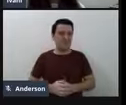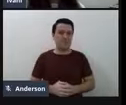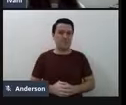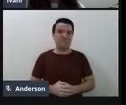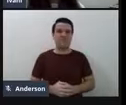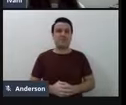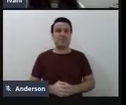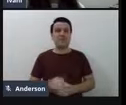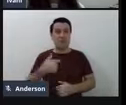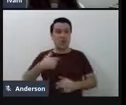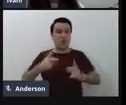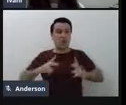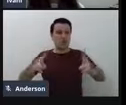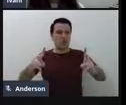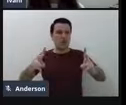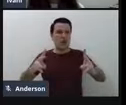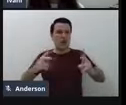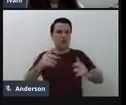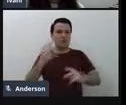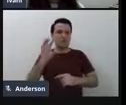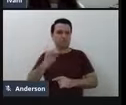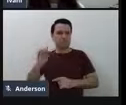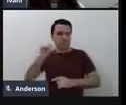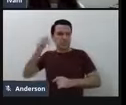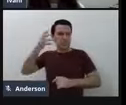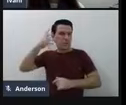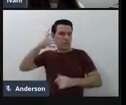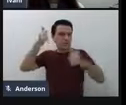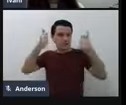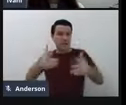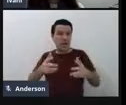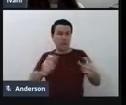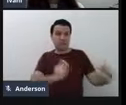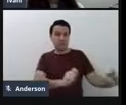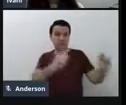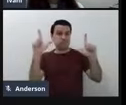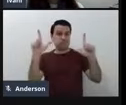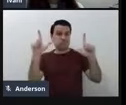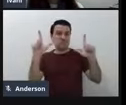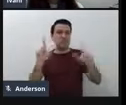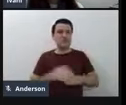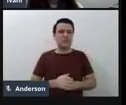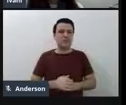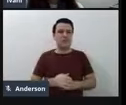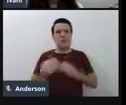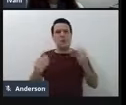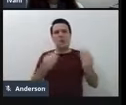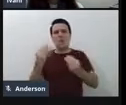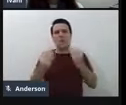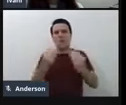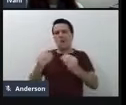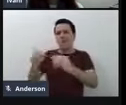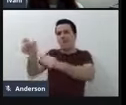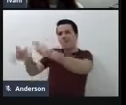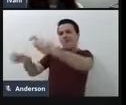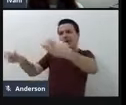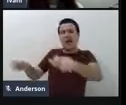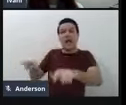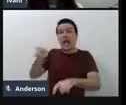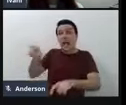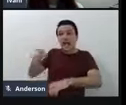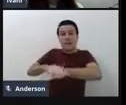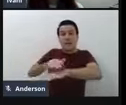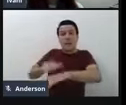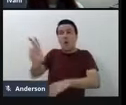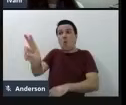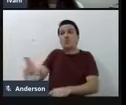eu vou continuar falando enquanto que a Ju vai levando ali, como é que a gente faz, né, para que a participação do usuário seja, de fato,